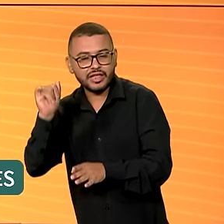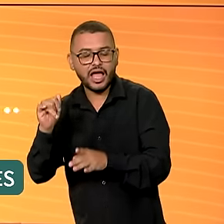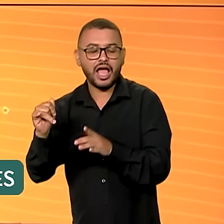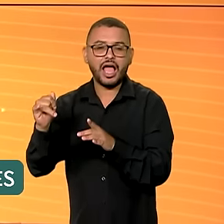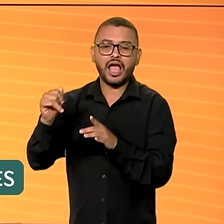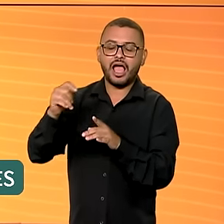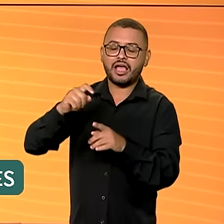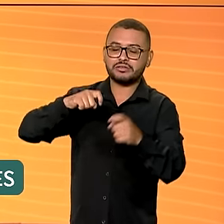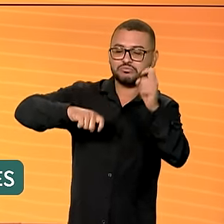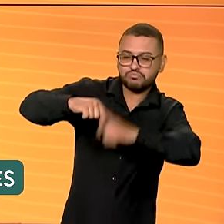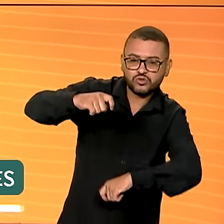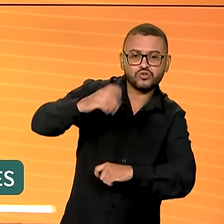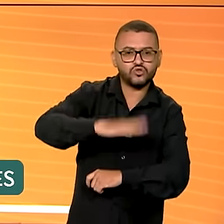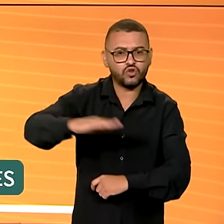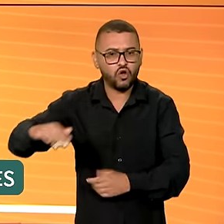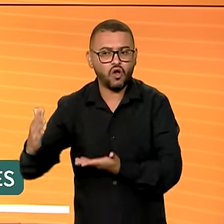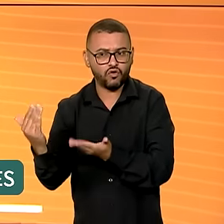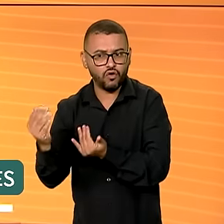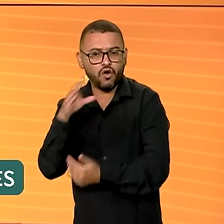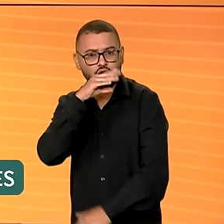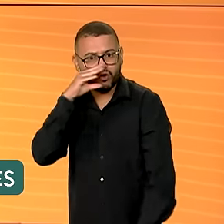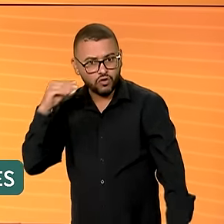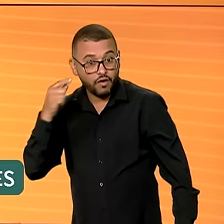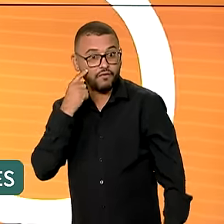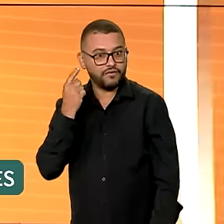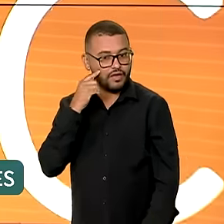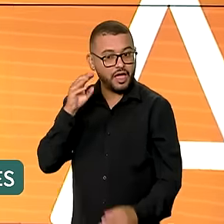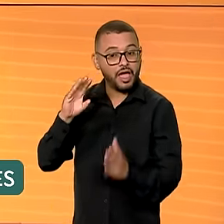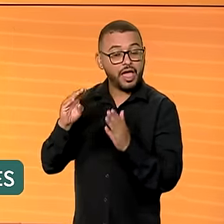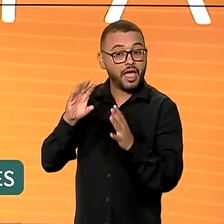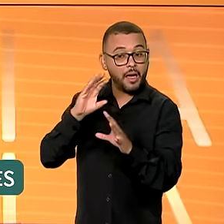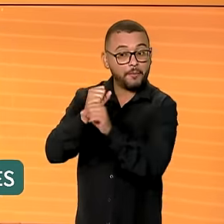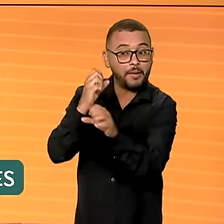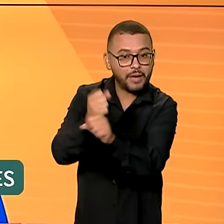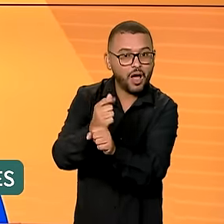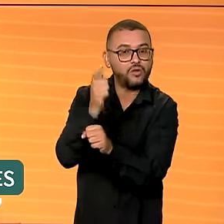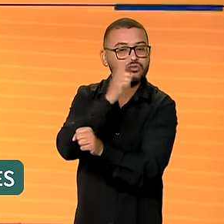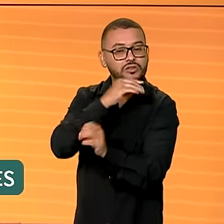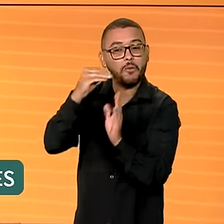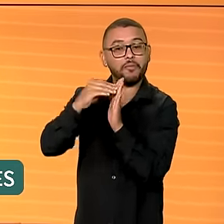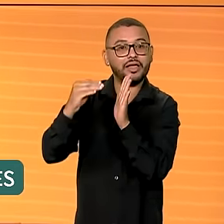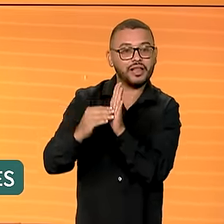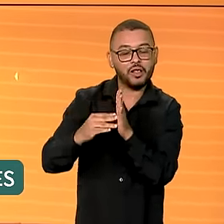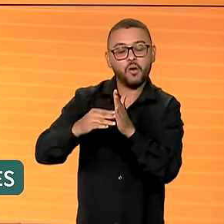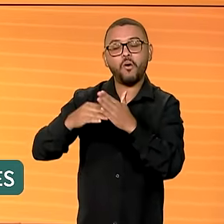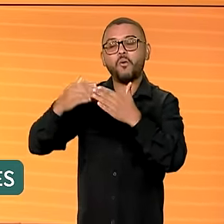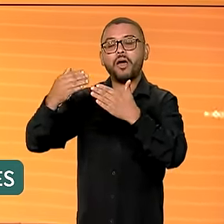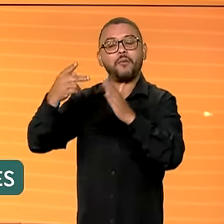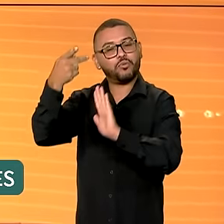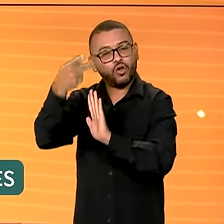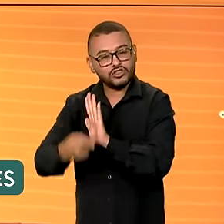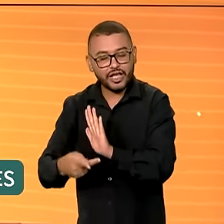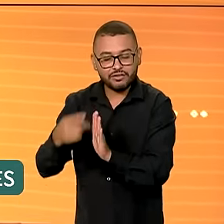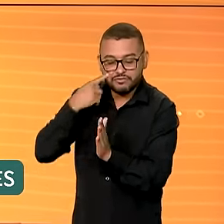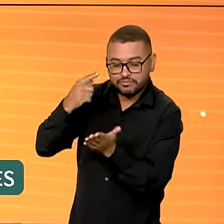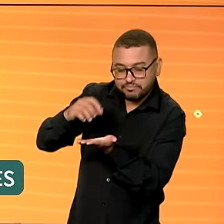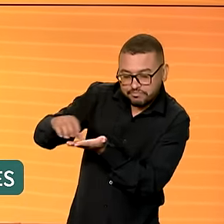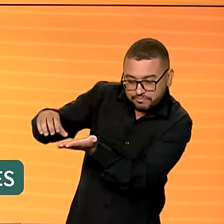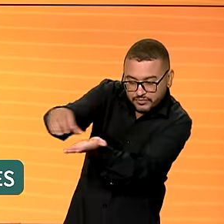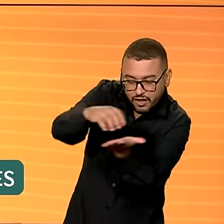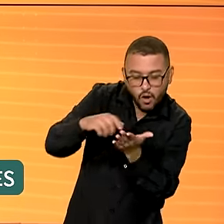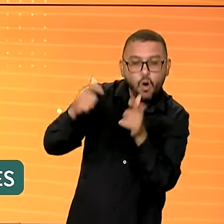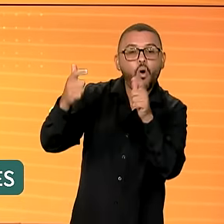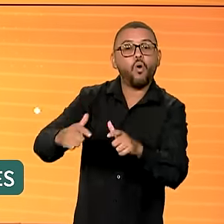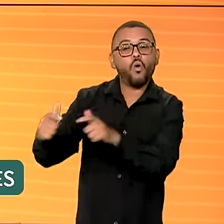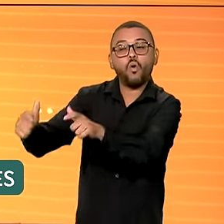e ao abuso sexual de crianças e adolescentes. A meta é utilizar a metodologia do projeto Mapear, que monitora áreas